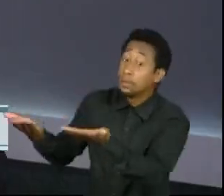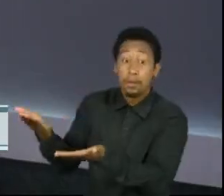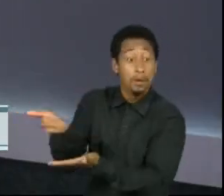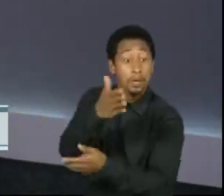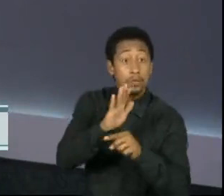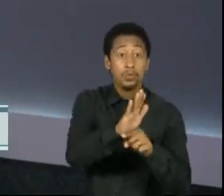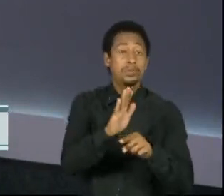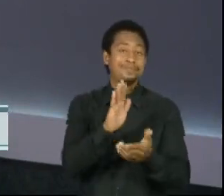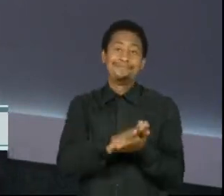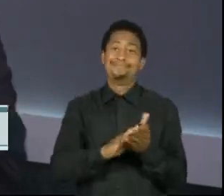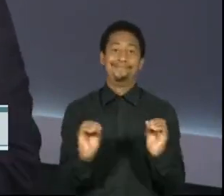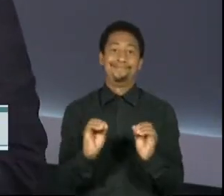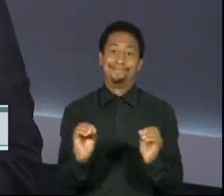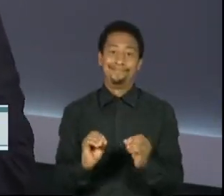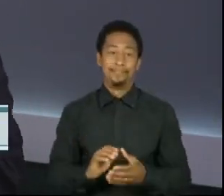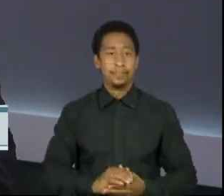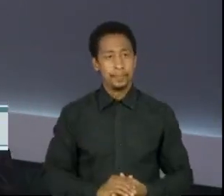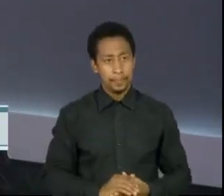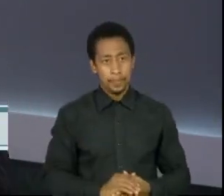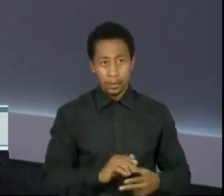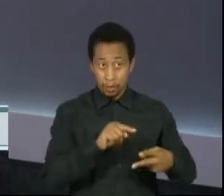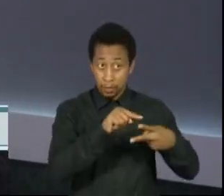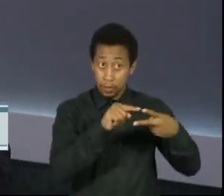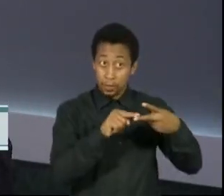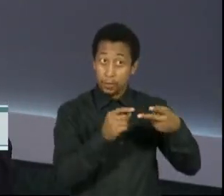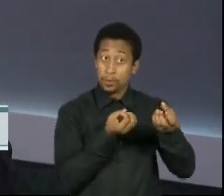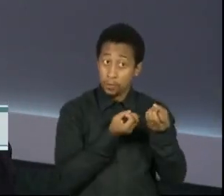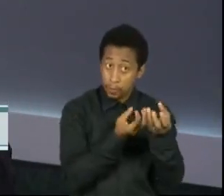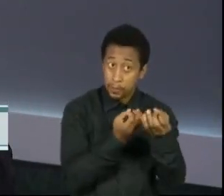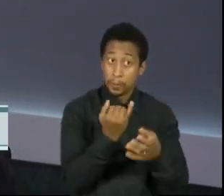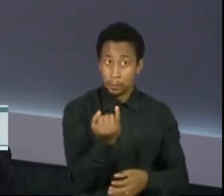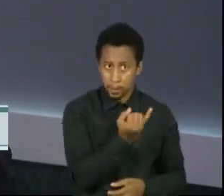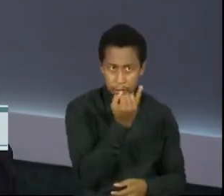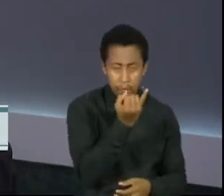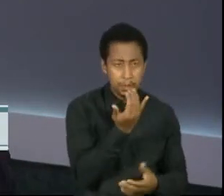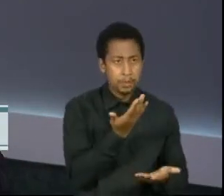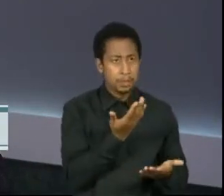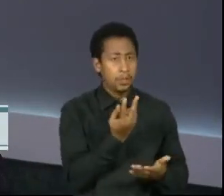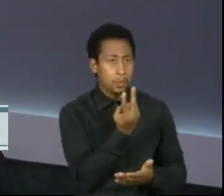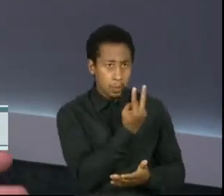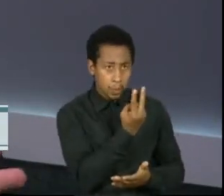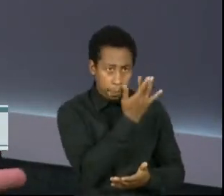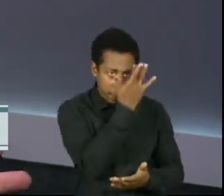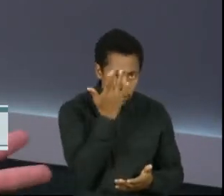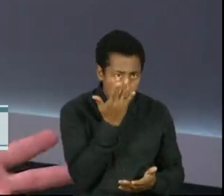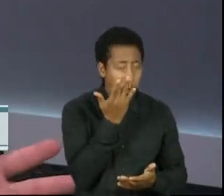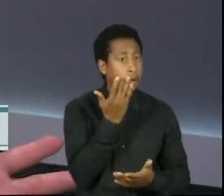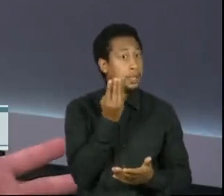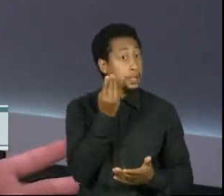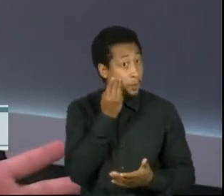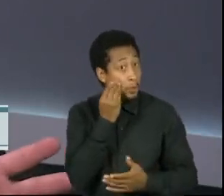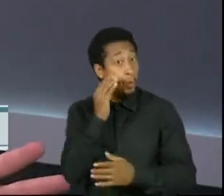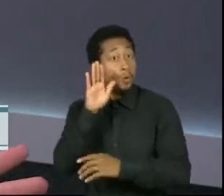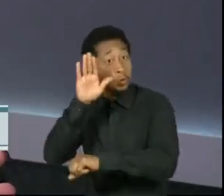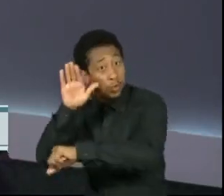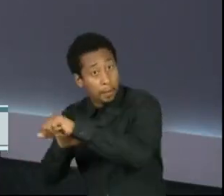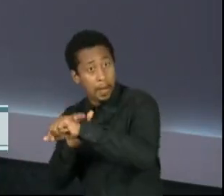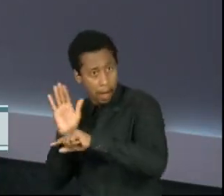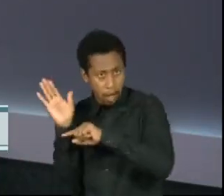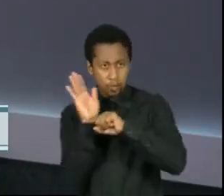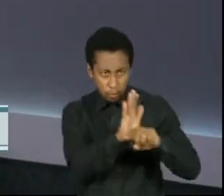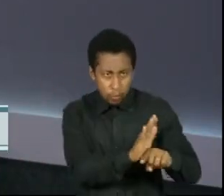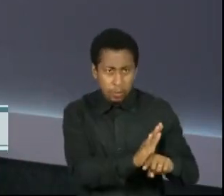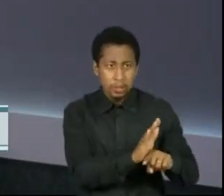A senhora citou duas informações importantes. Um casal reagiu ao que presenciou,